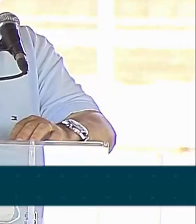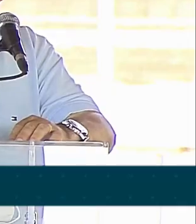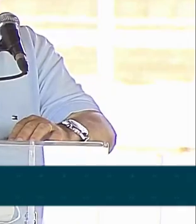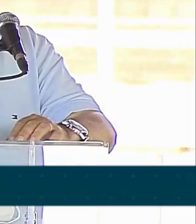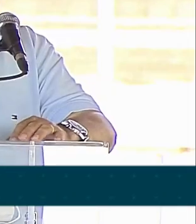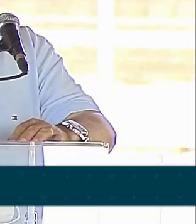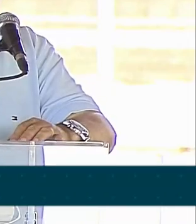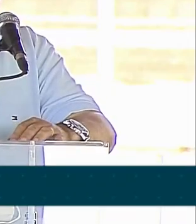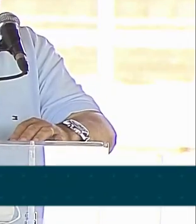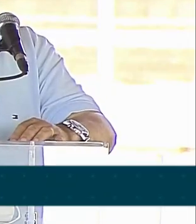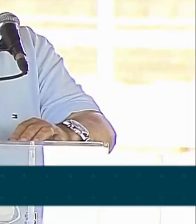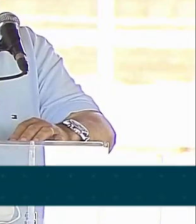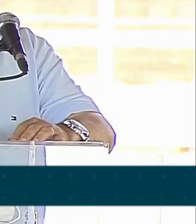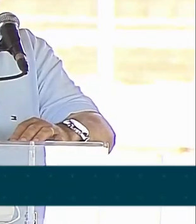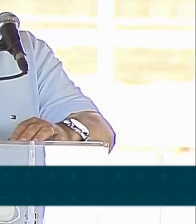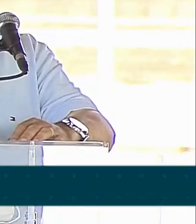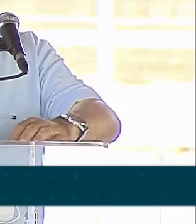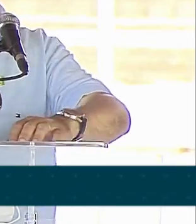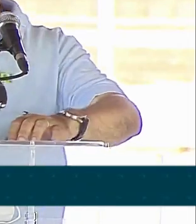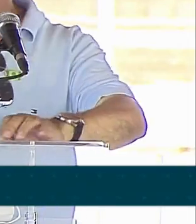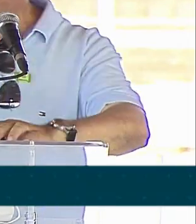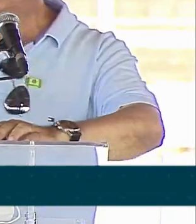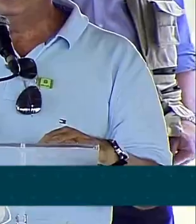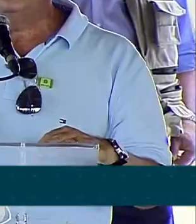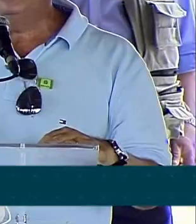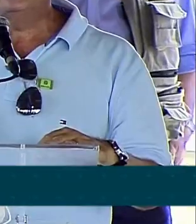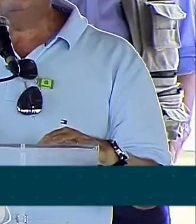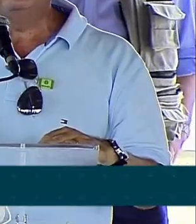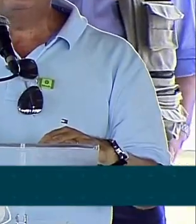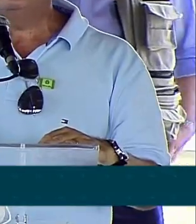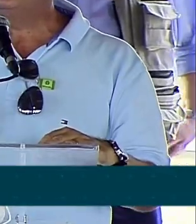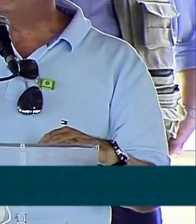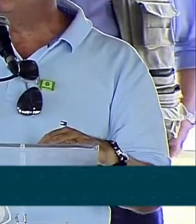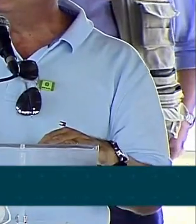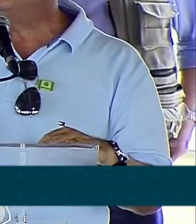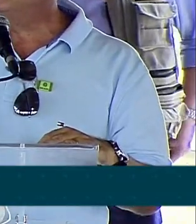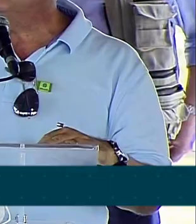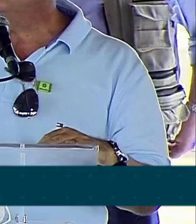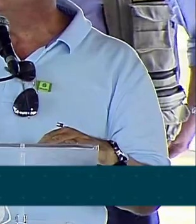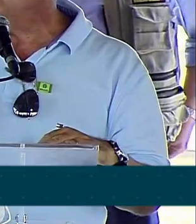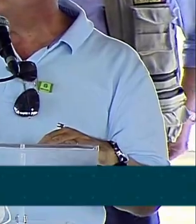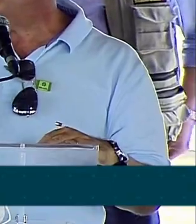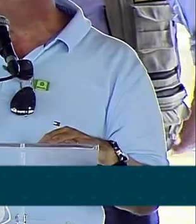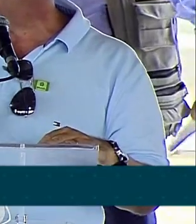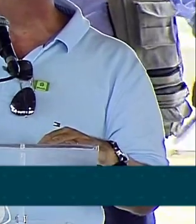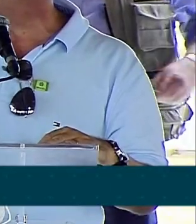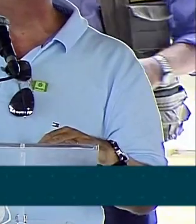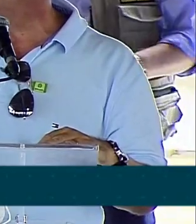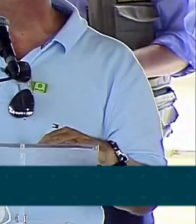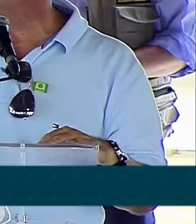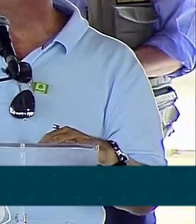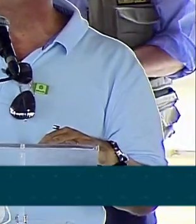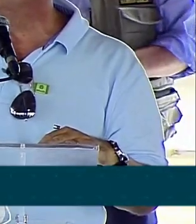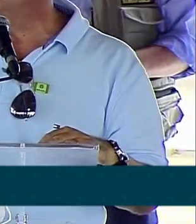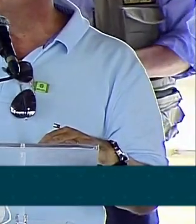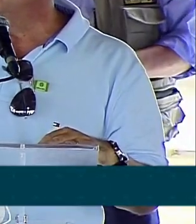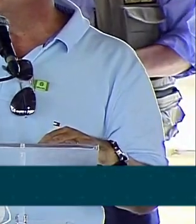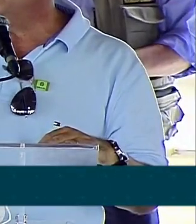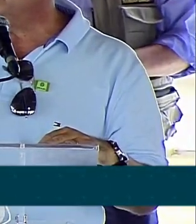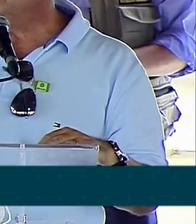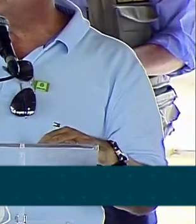mil unidades residenciais no Brasil. Na terça-feira, nós estaremos lançando o novo programa habitacional,